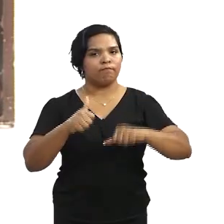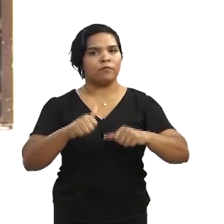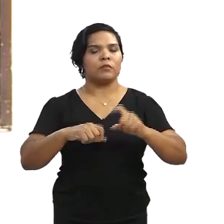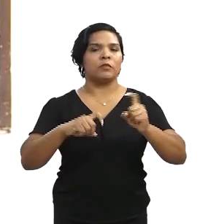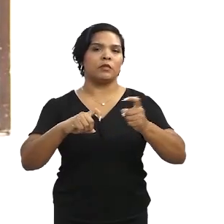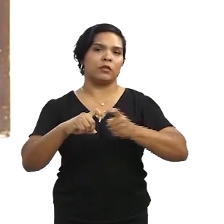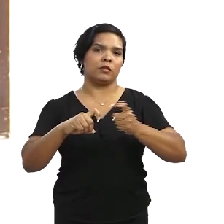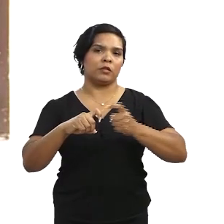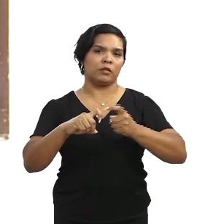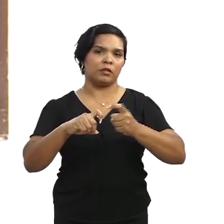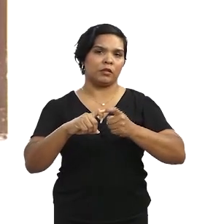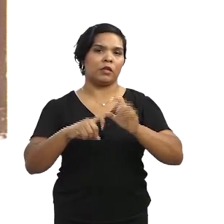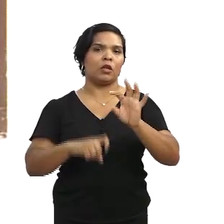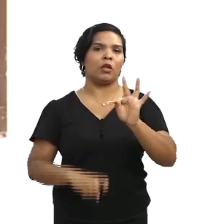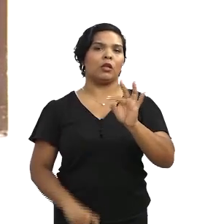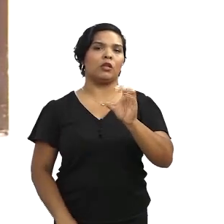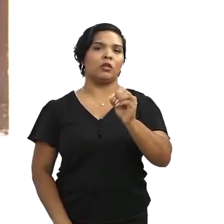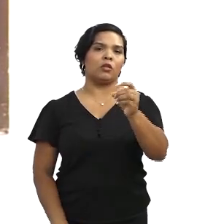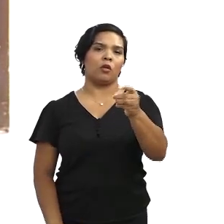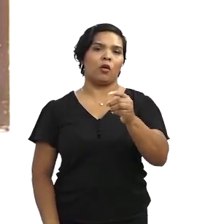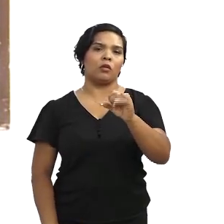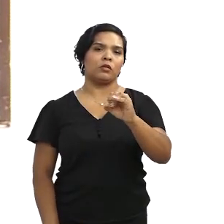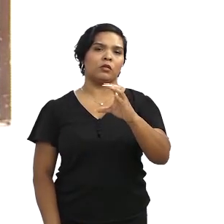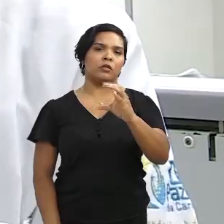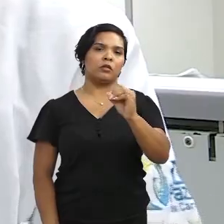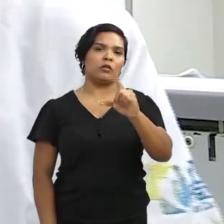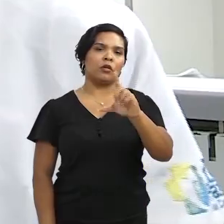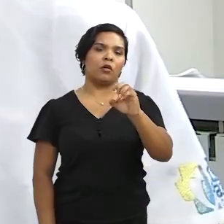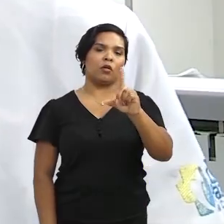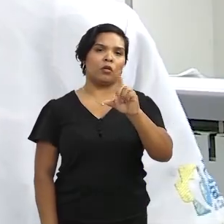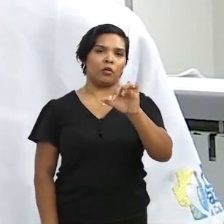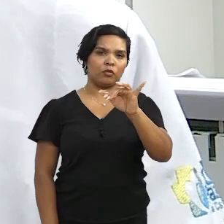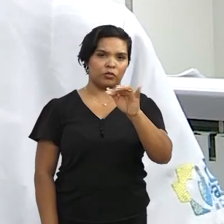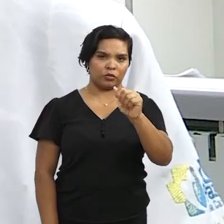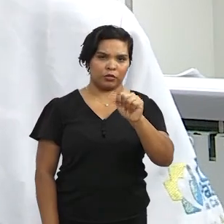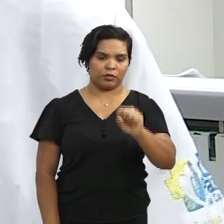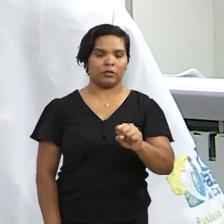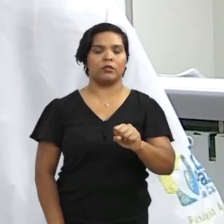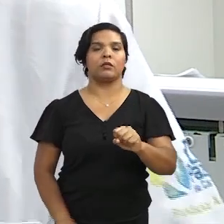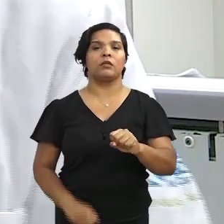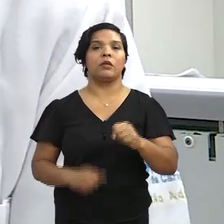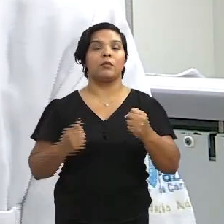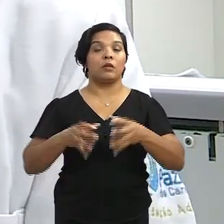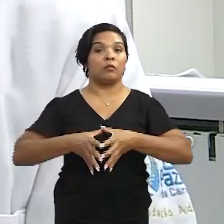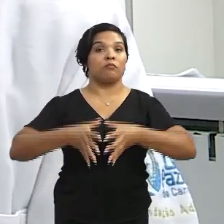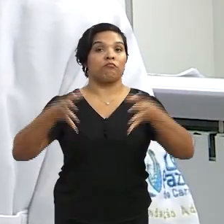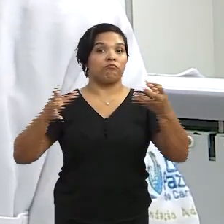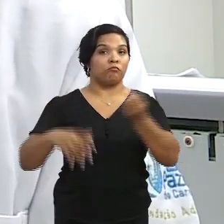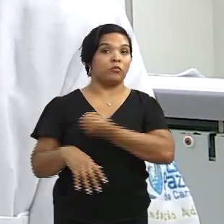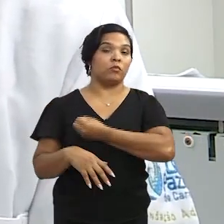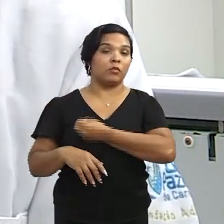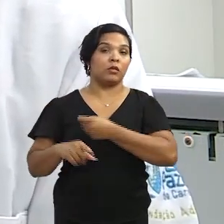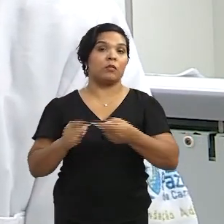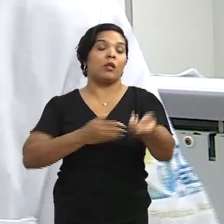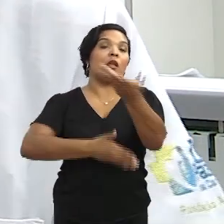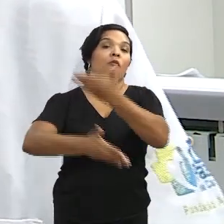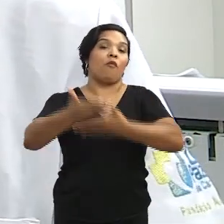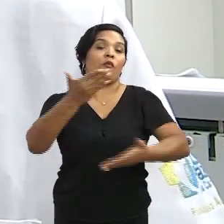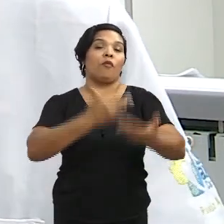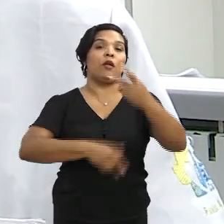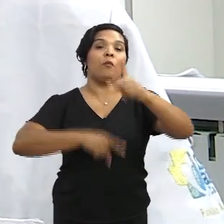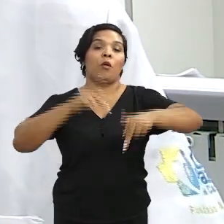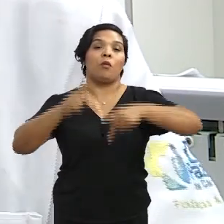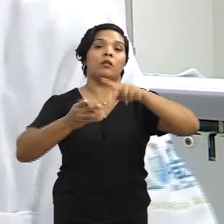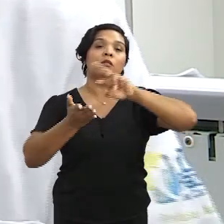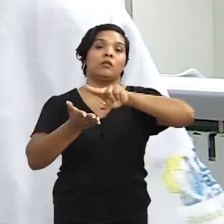e Toxicológicas. Esse tipo de estudo precisa de um número de amostras muito grande, e a ideia também é envolver